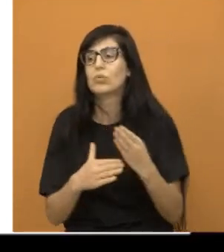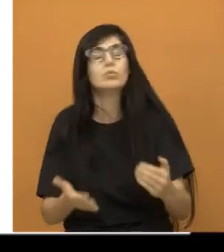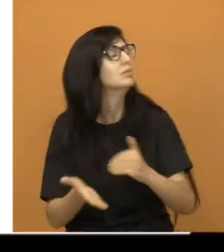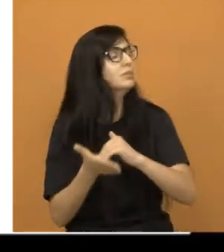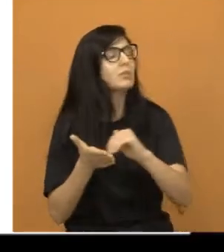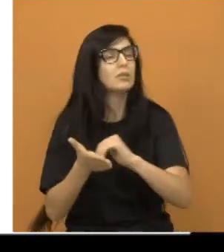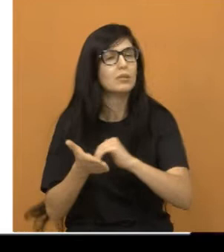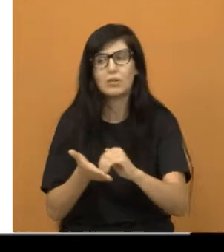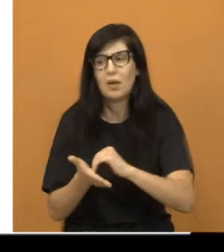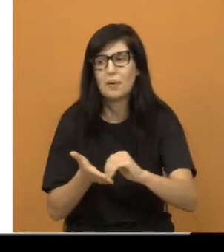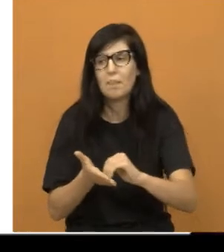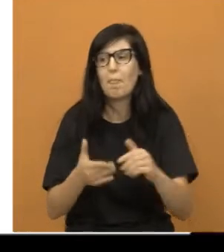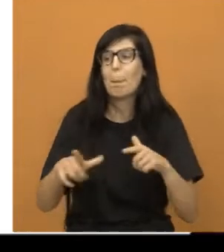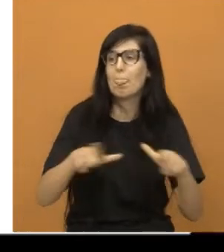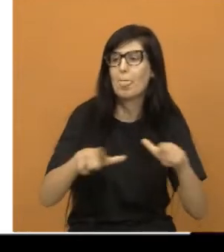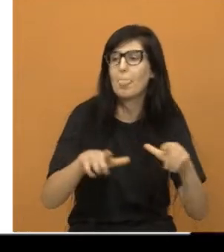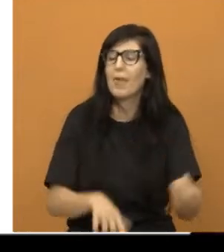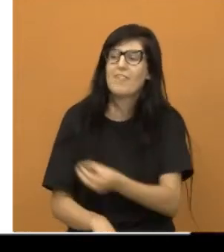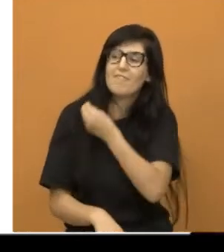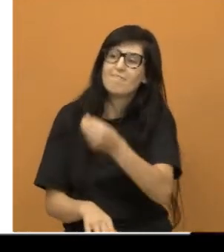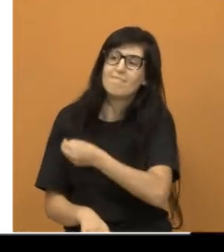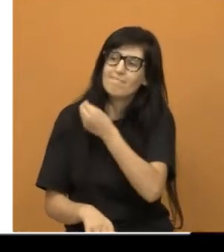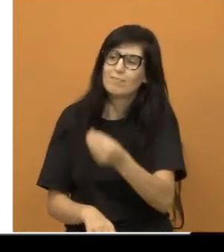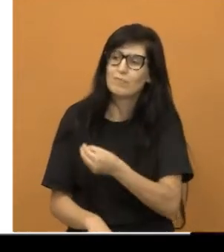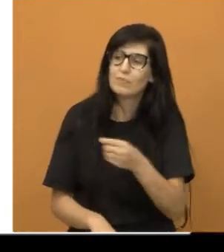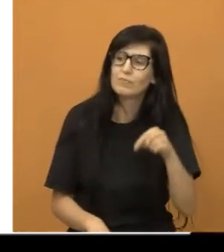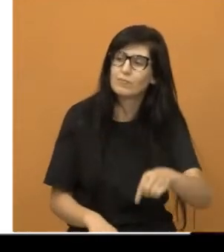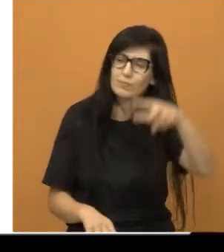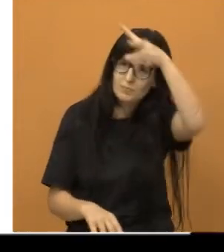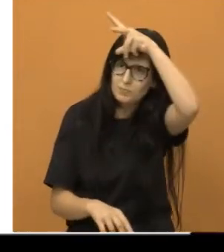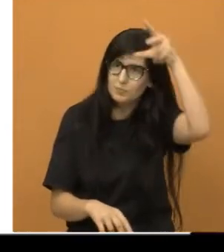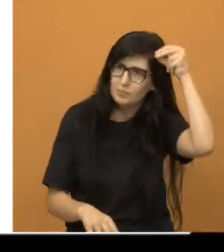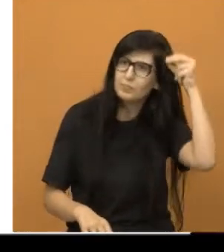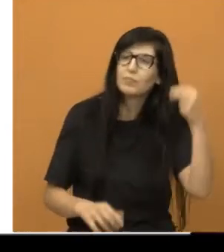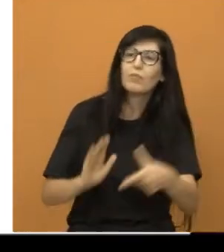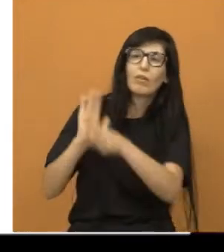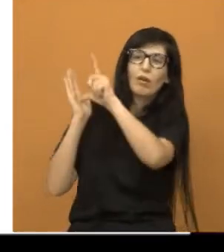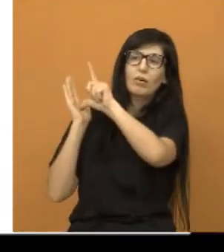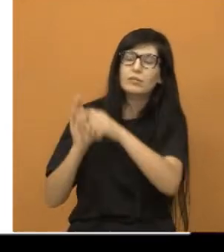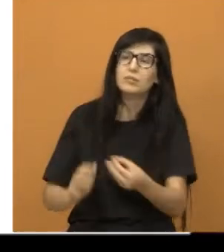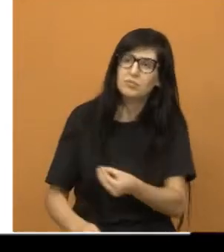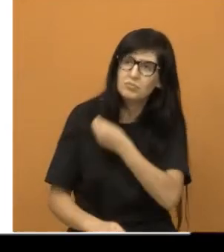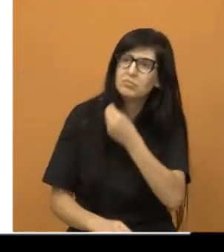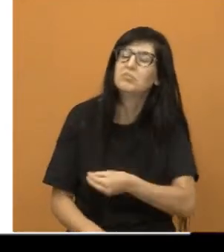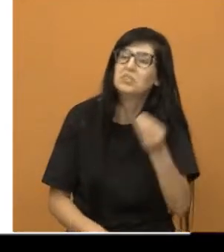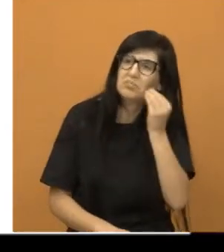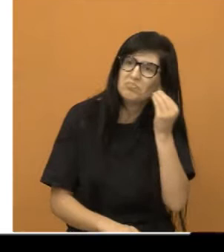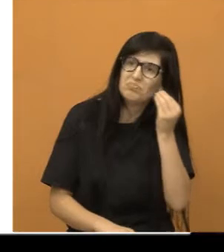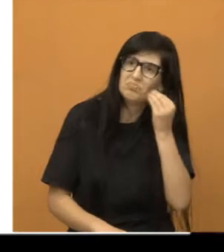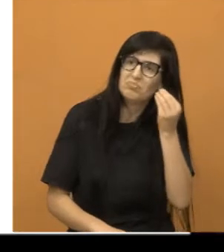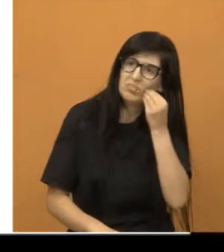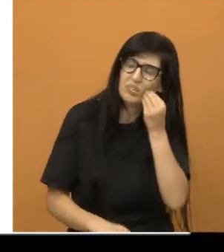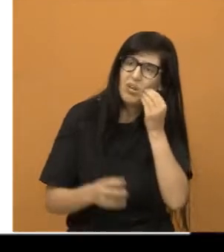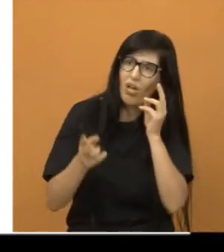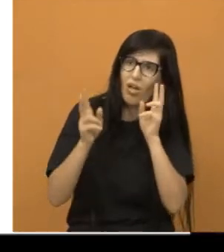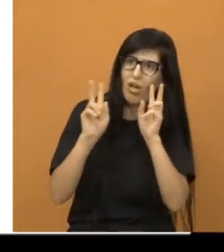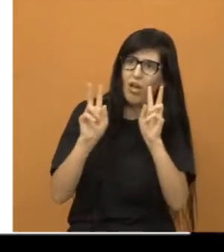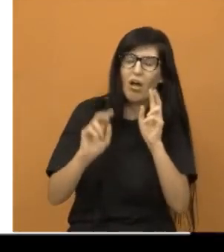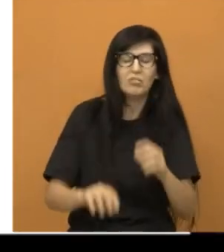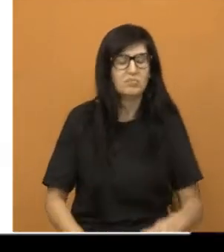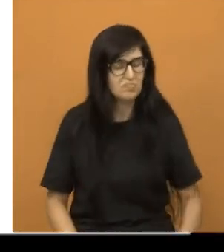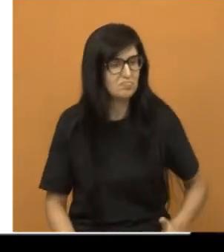eu trabalhei enquanto funcionária pública e valorizando e me orgulhando de ser